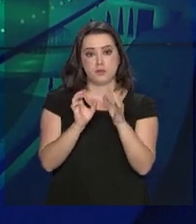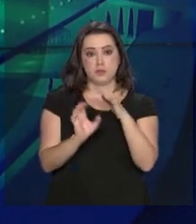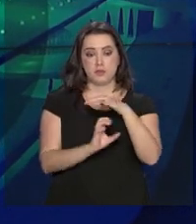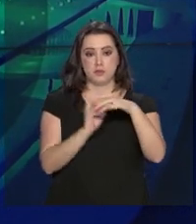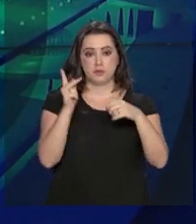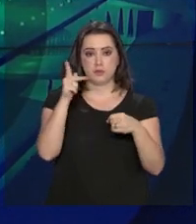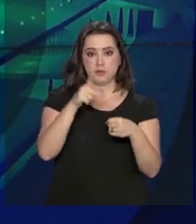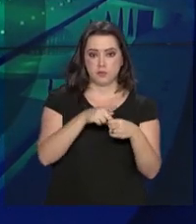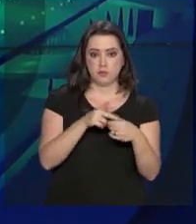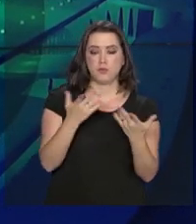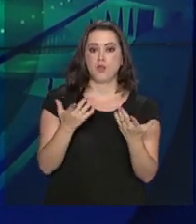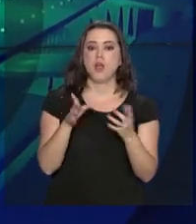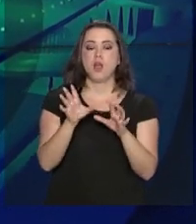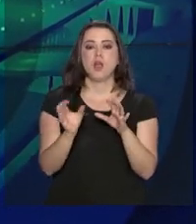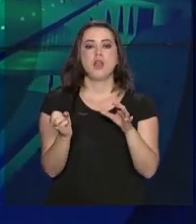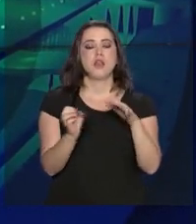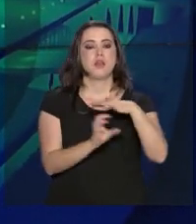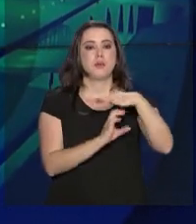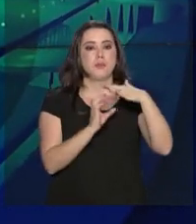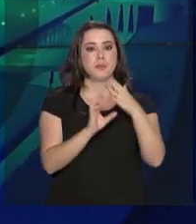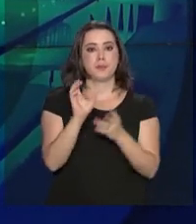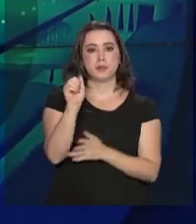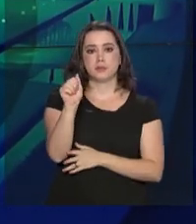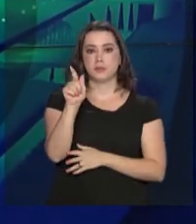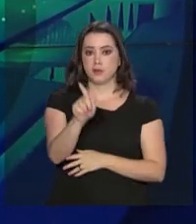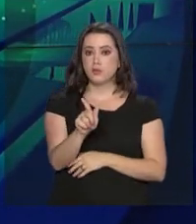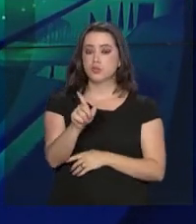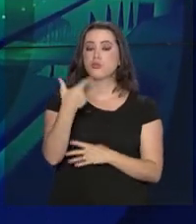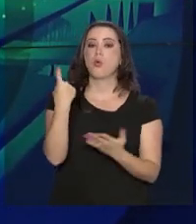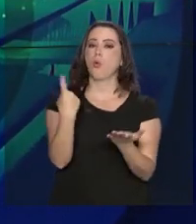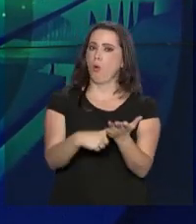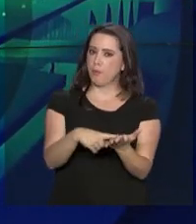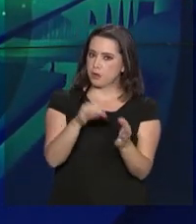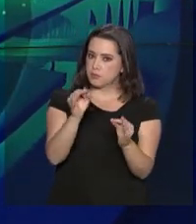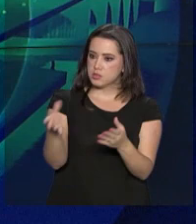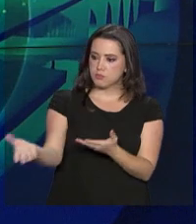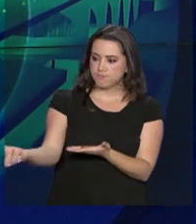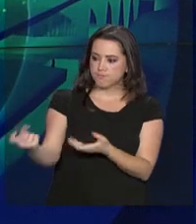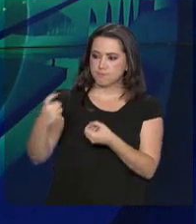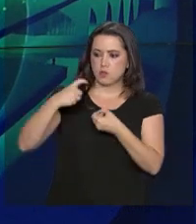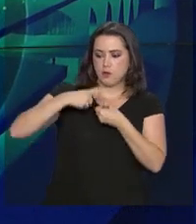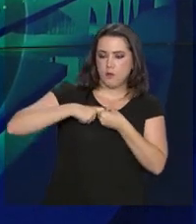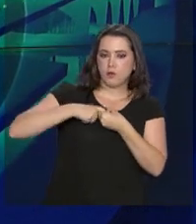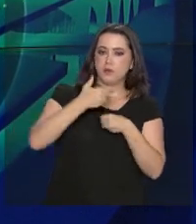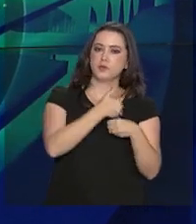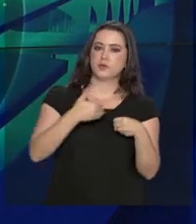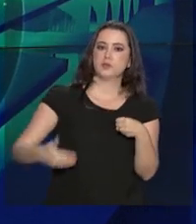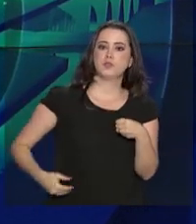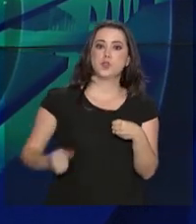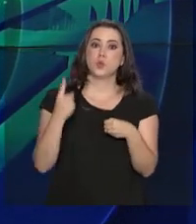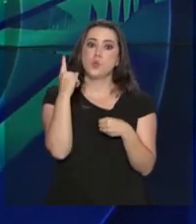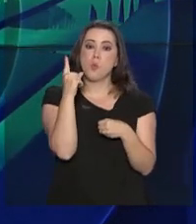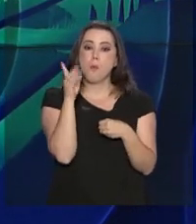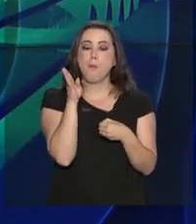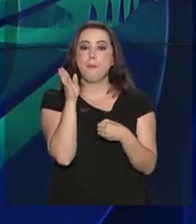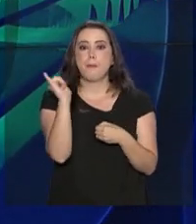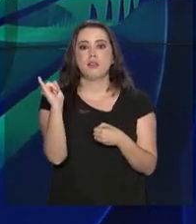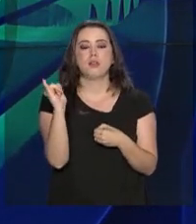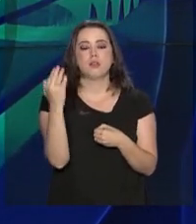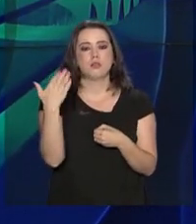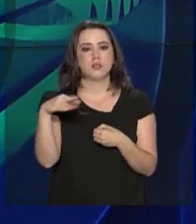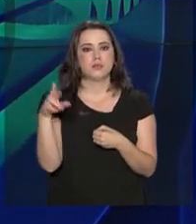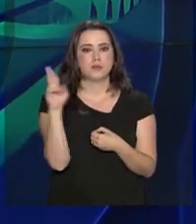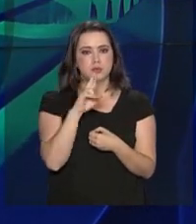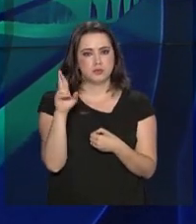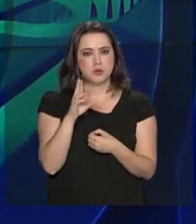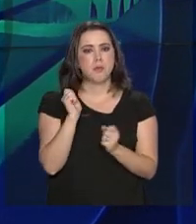Gutierrez se comprometeu a devolver aos cofres públicos quase R 1,5 bilhão. O valor pode chegar a R$,6